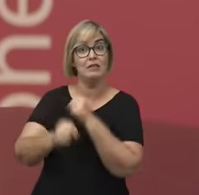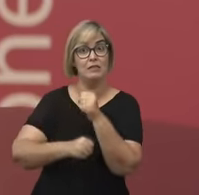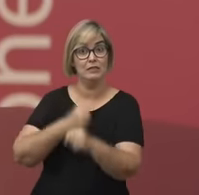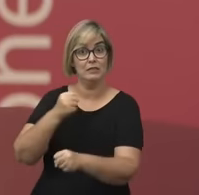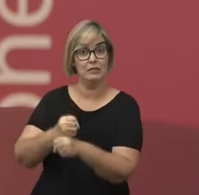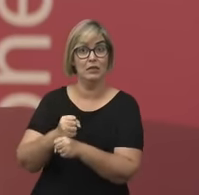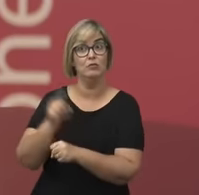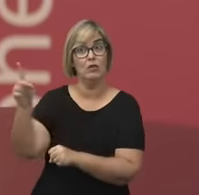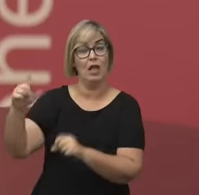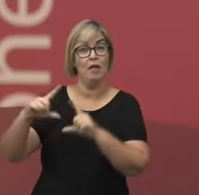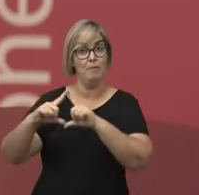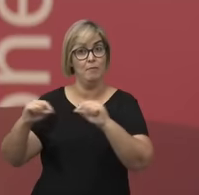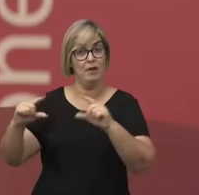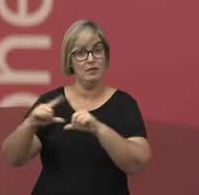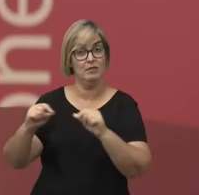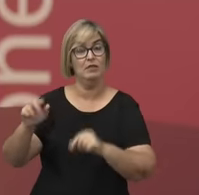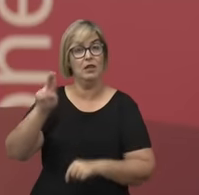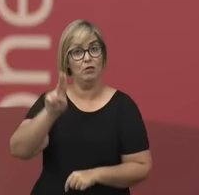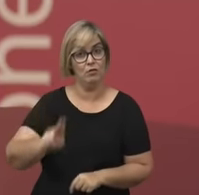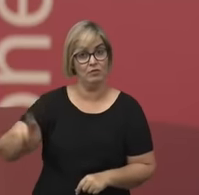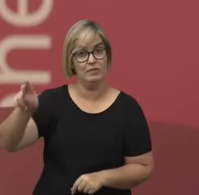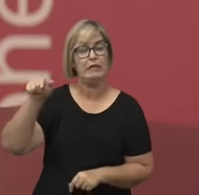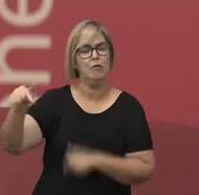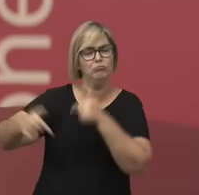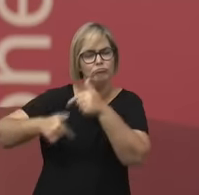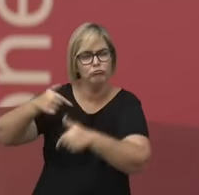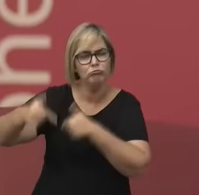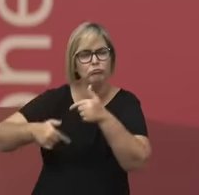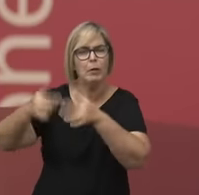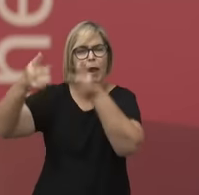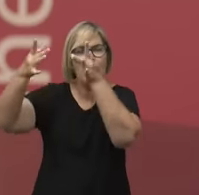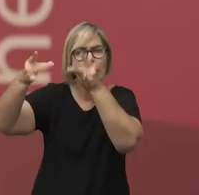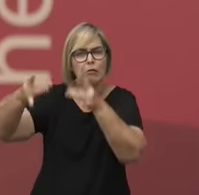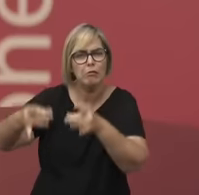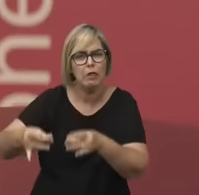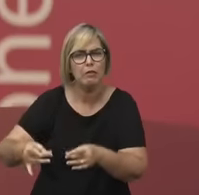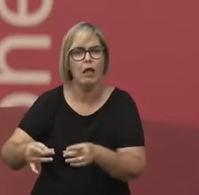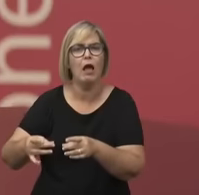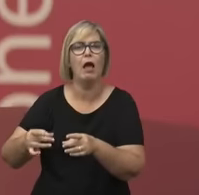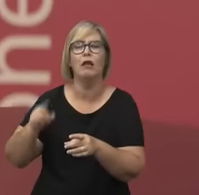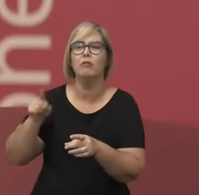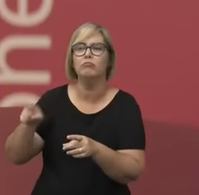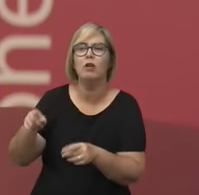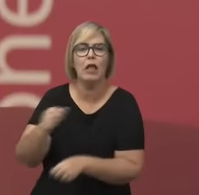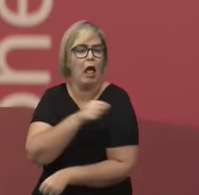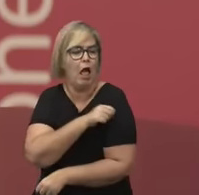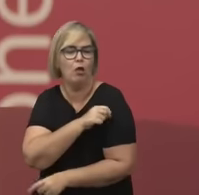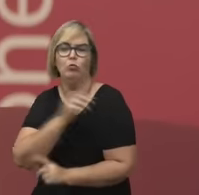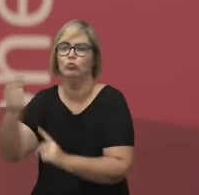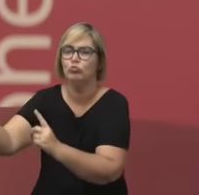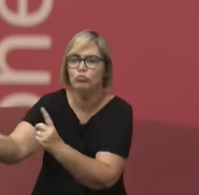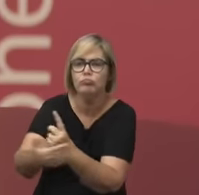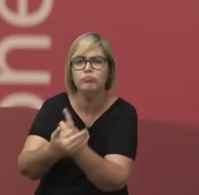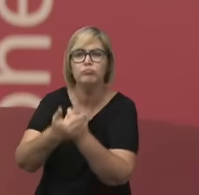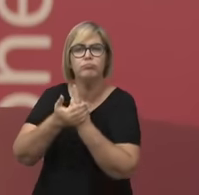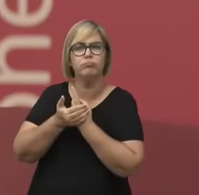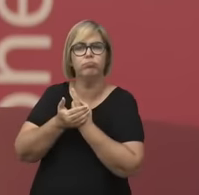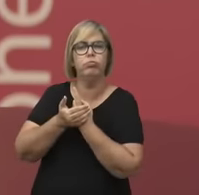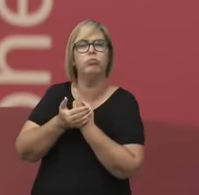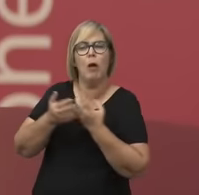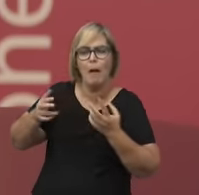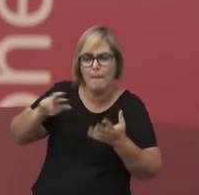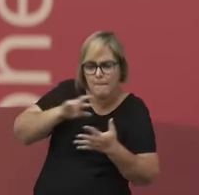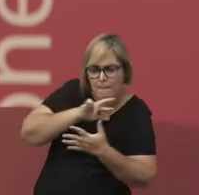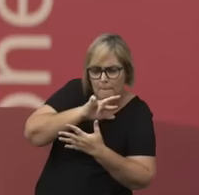de Brasília, ele que faz um trabalho tão cuidadoso de acolhimento dos alunos das mais diversas